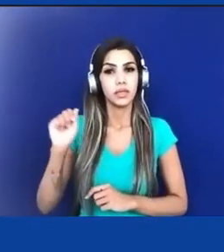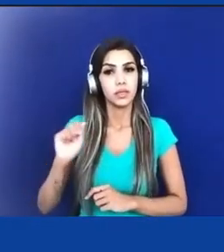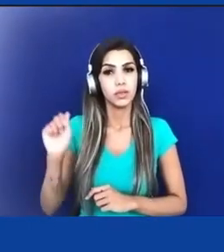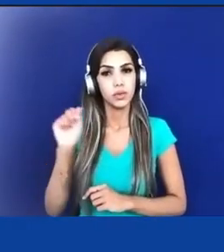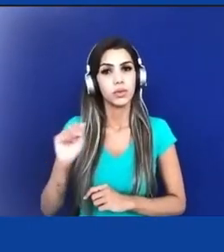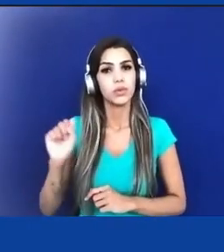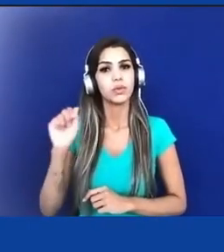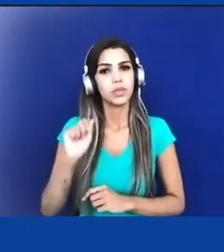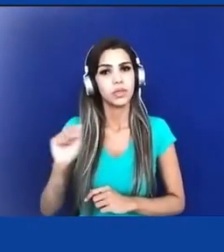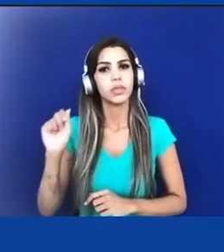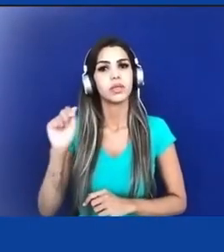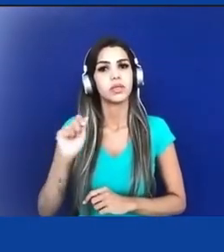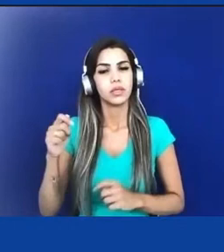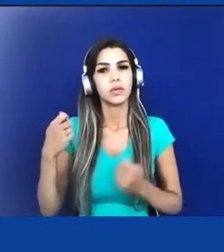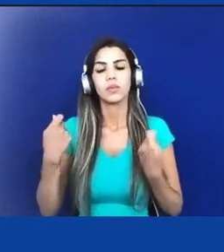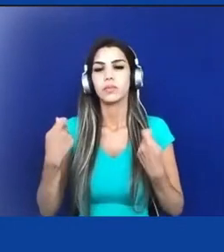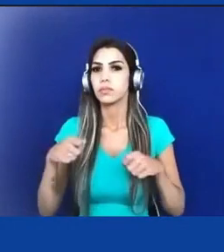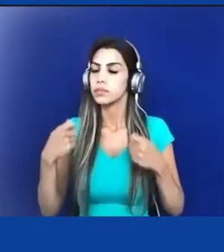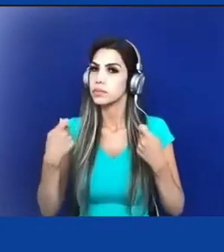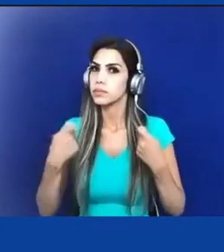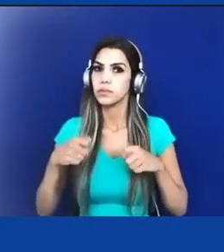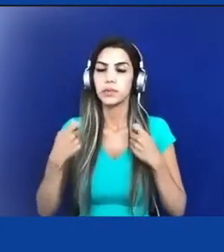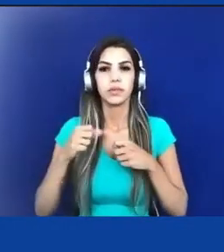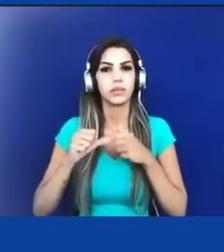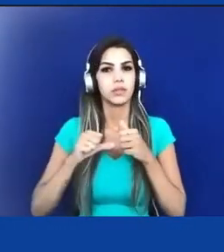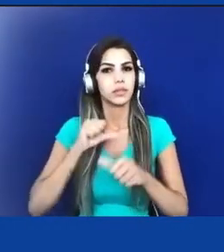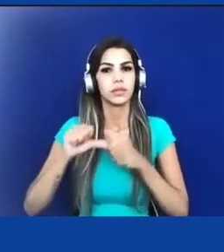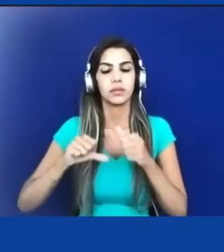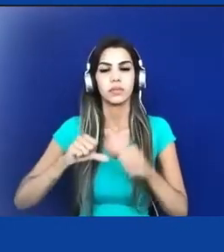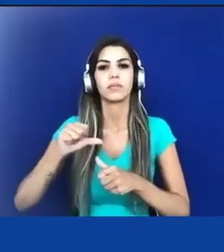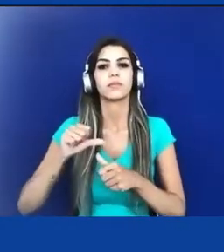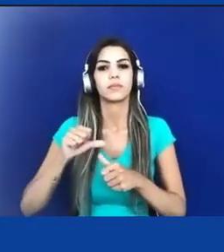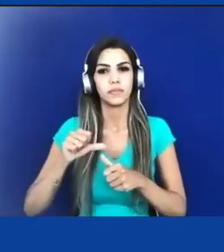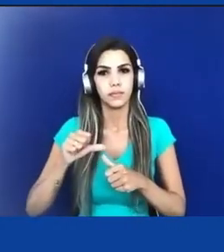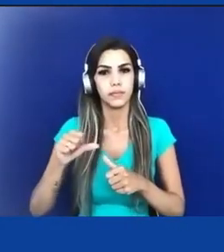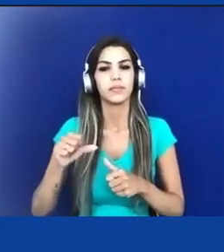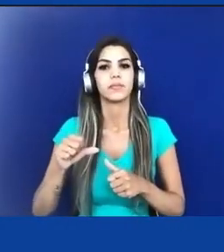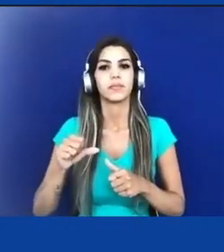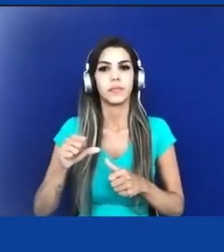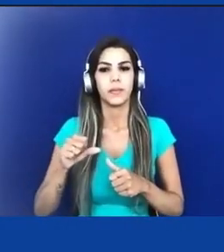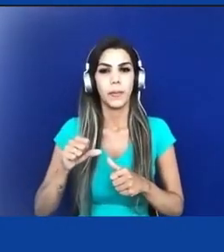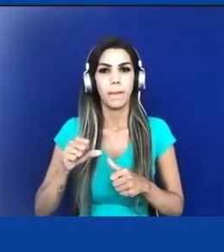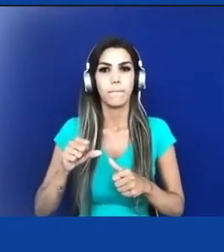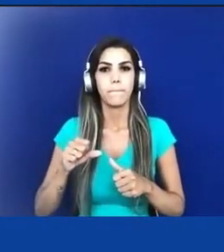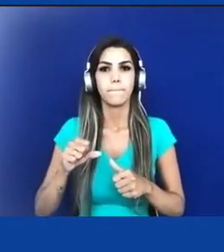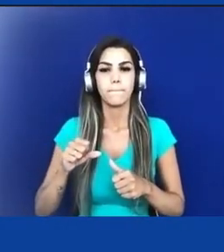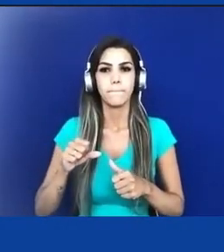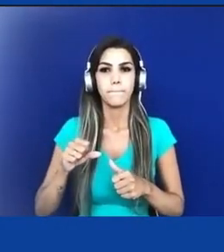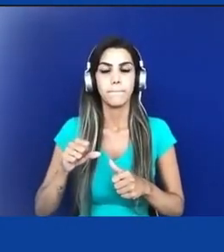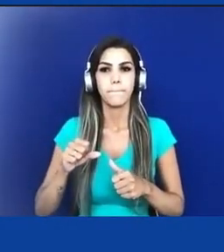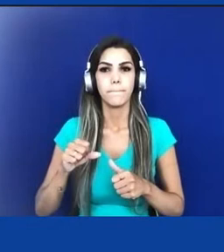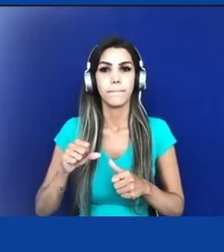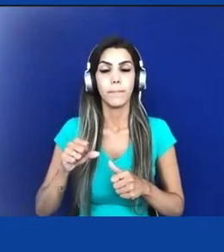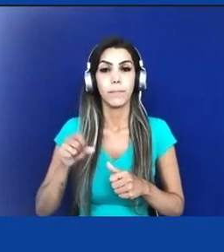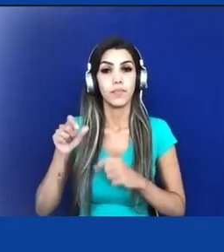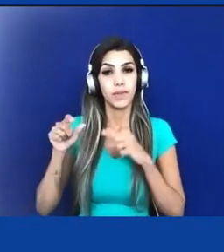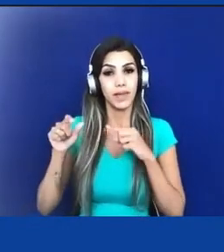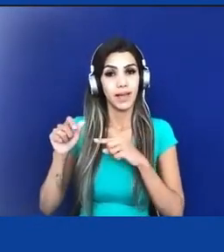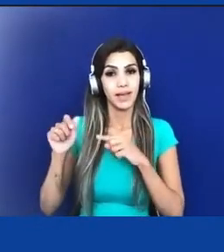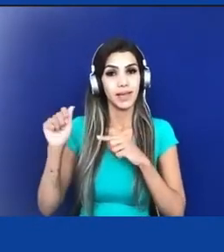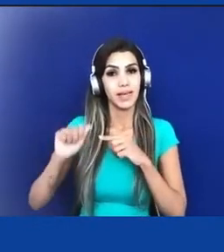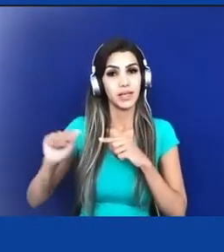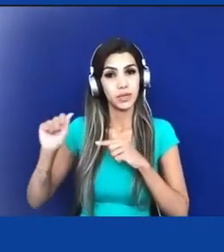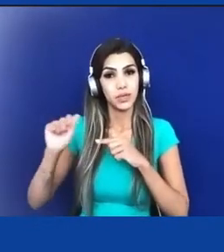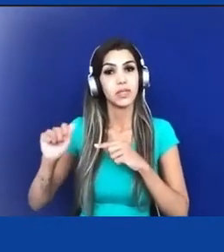ser capaz de não apenas fazer frente a esses